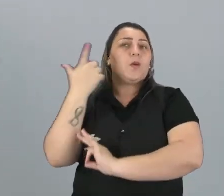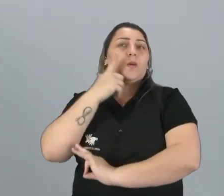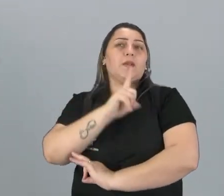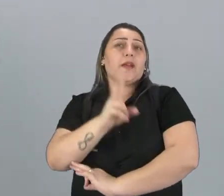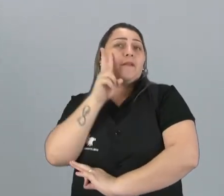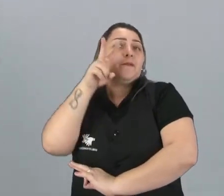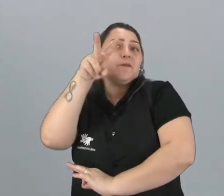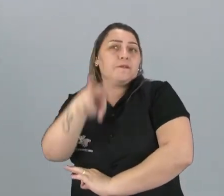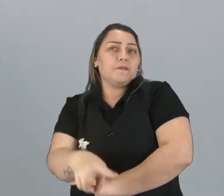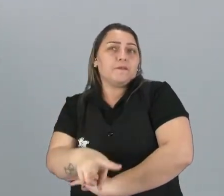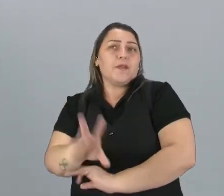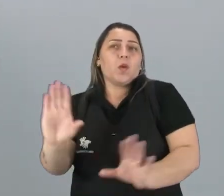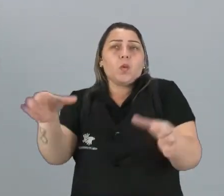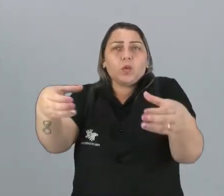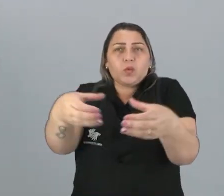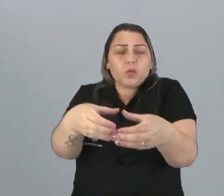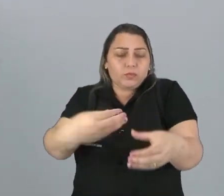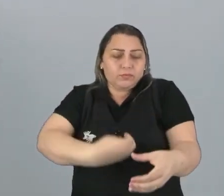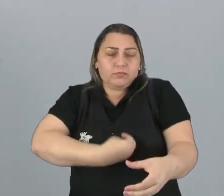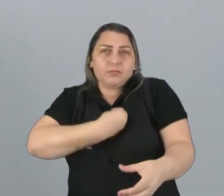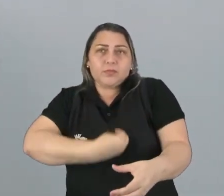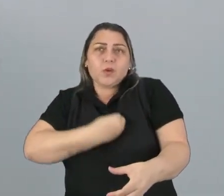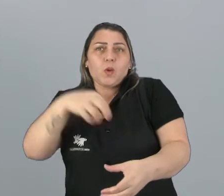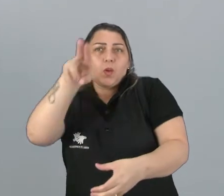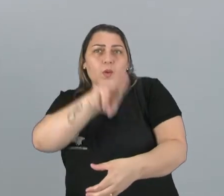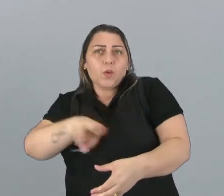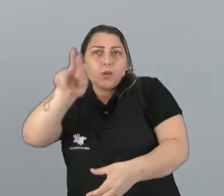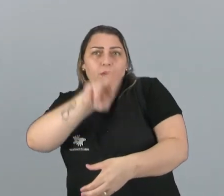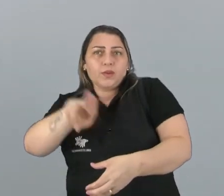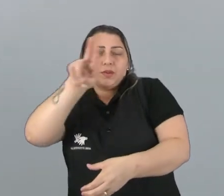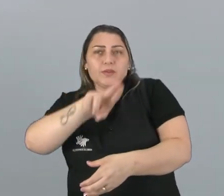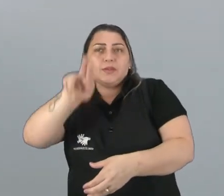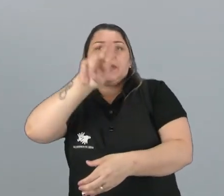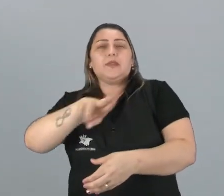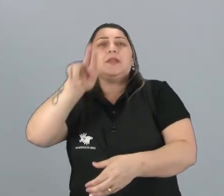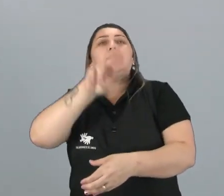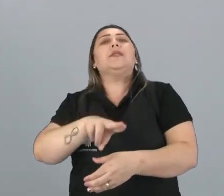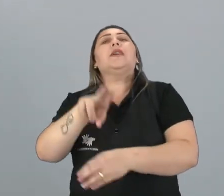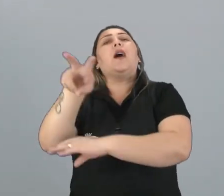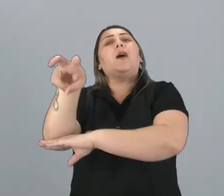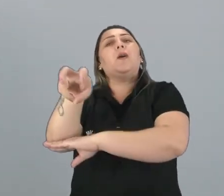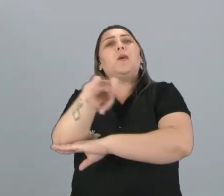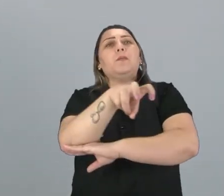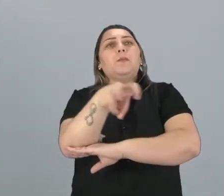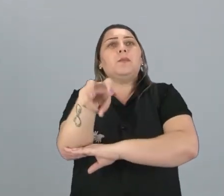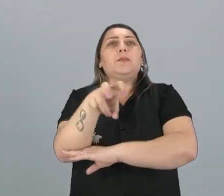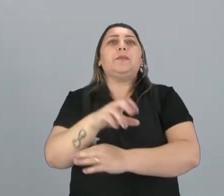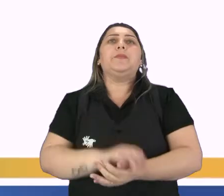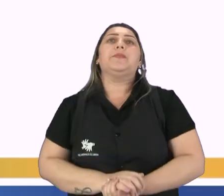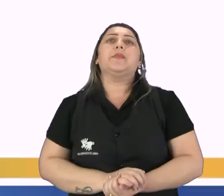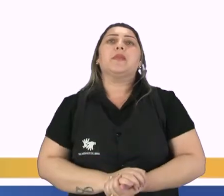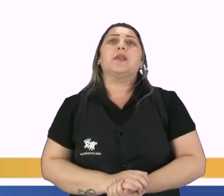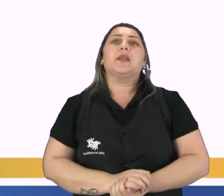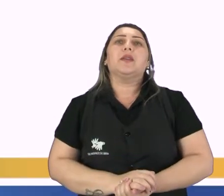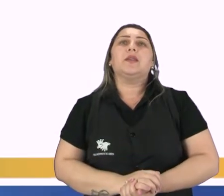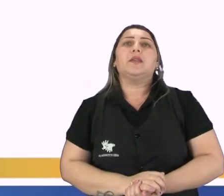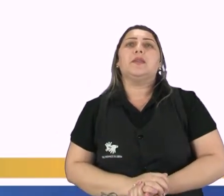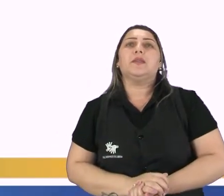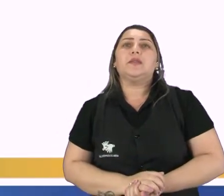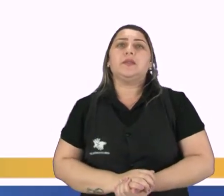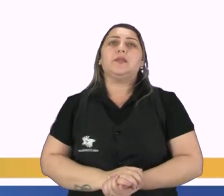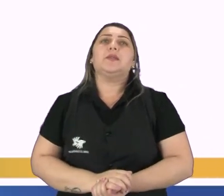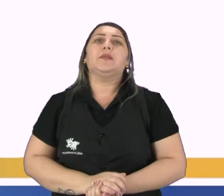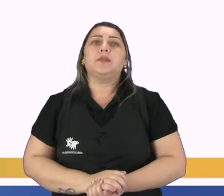acompanhar a equipe que está presencial, usando a parte da robótica. Ainda sobre